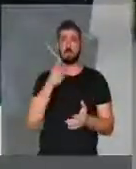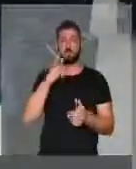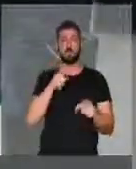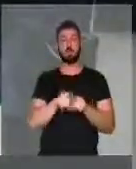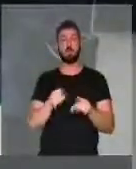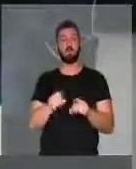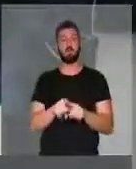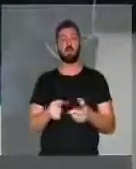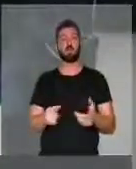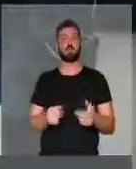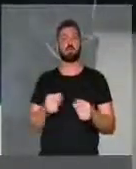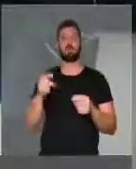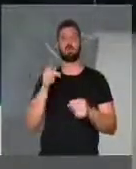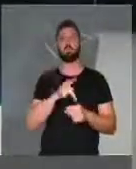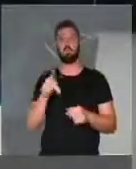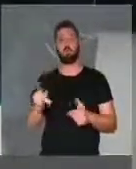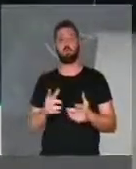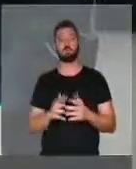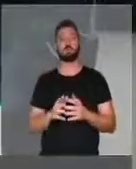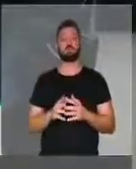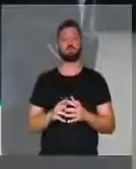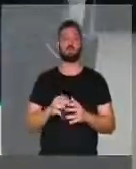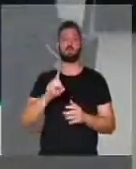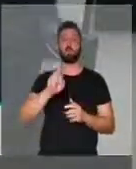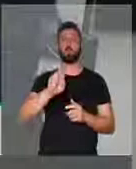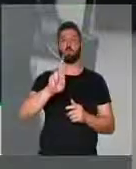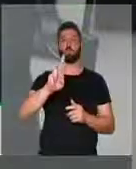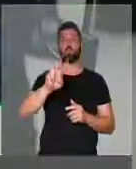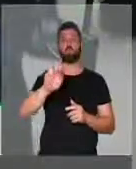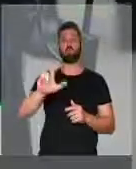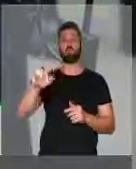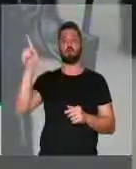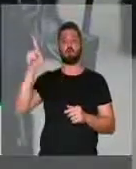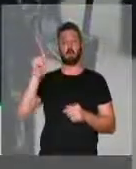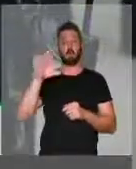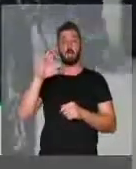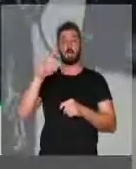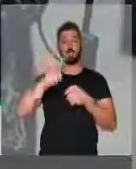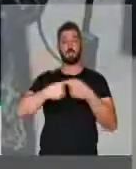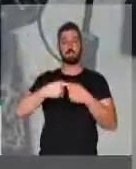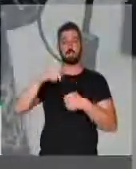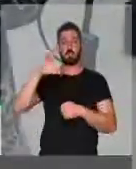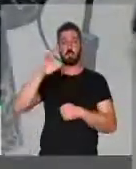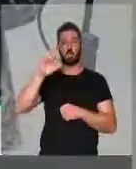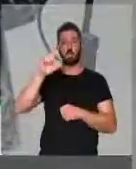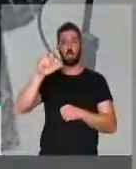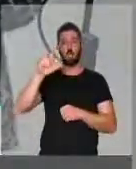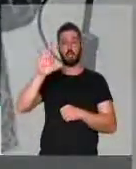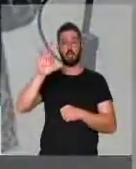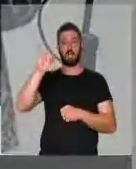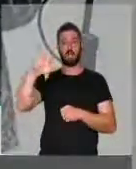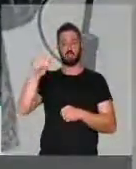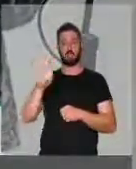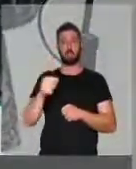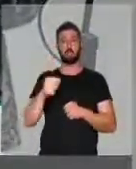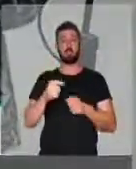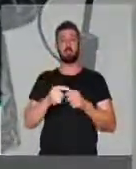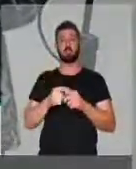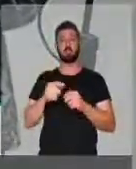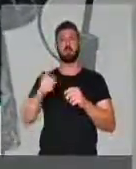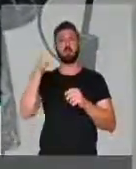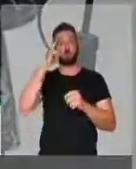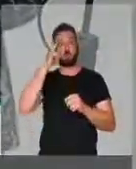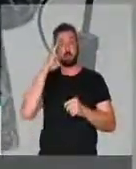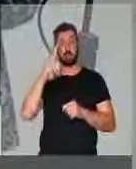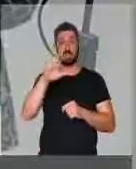o trabalho do professor Durval, lá em Colatina, que está abrindo um CRAES, todo dia, a partir das